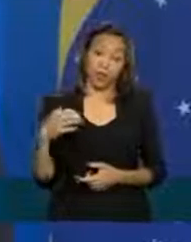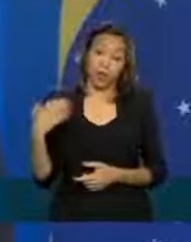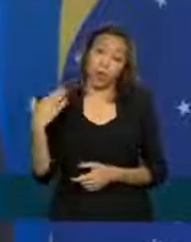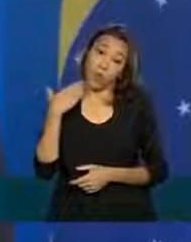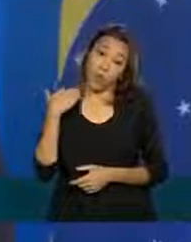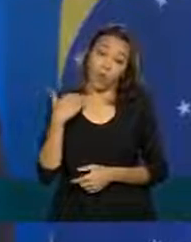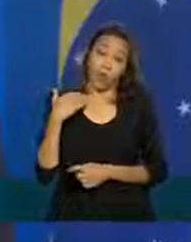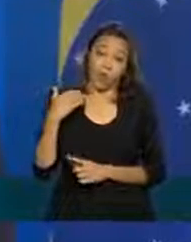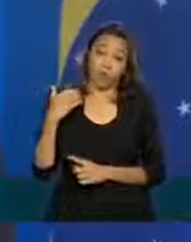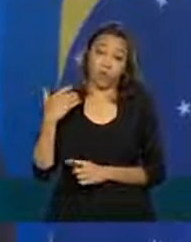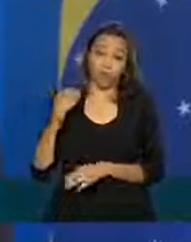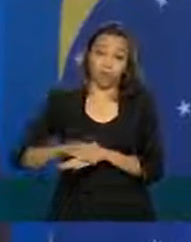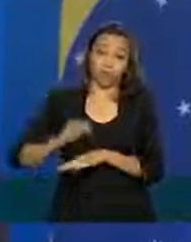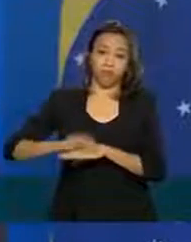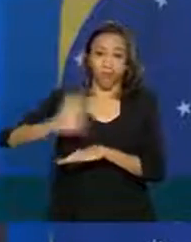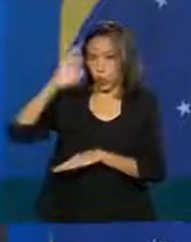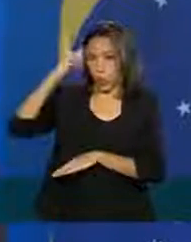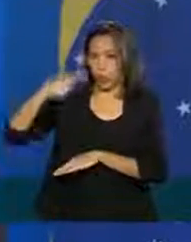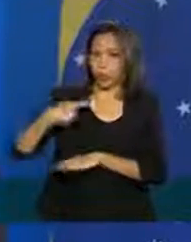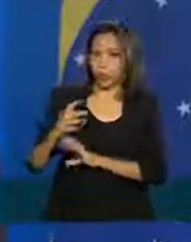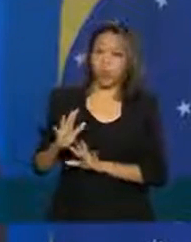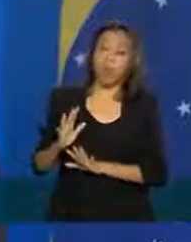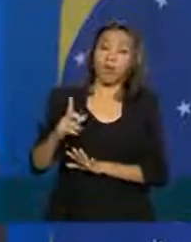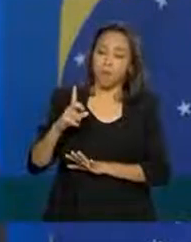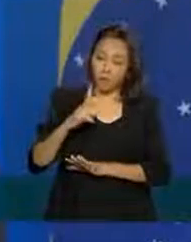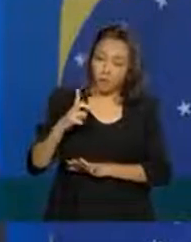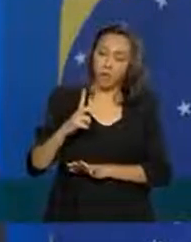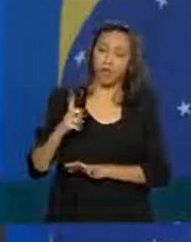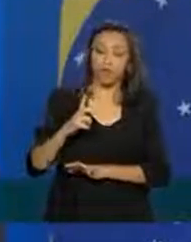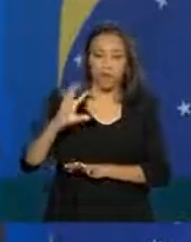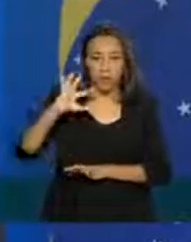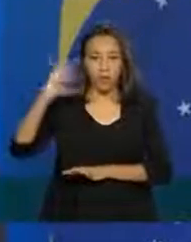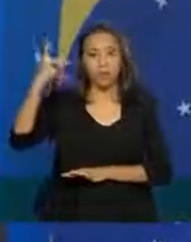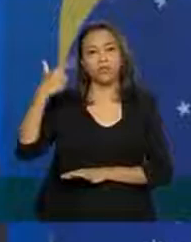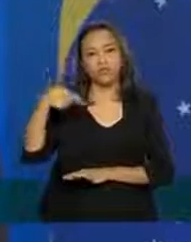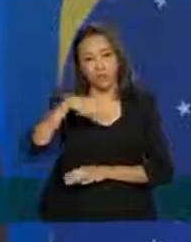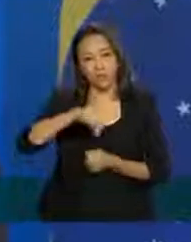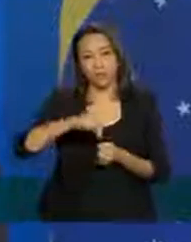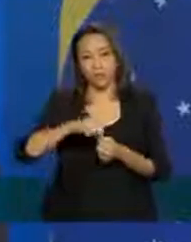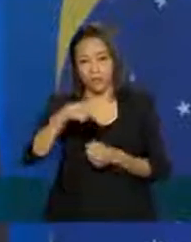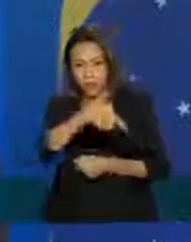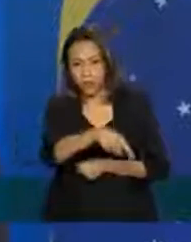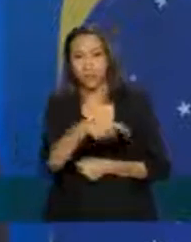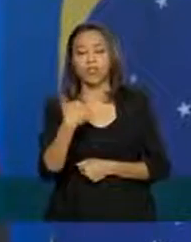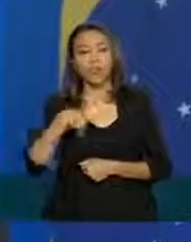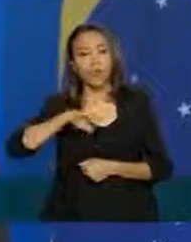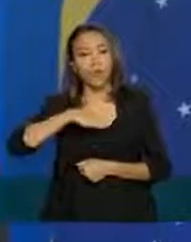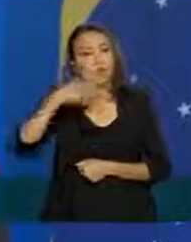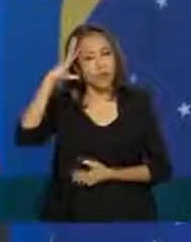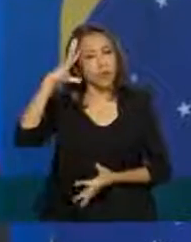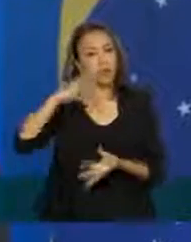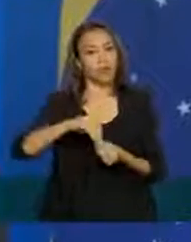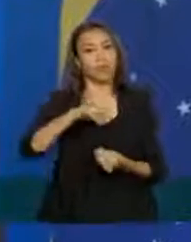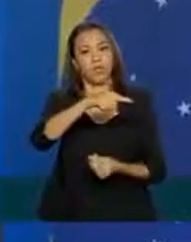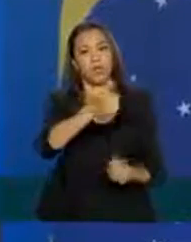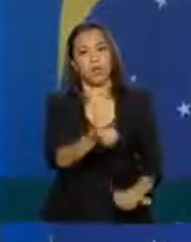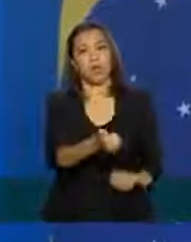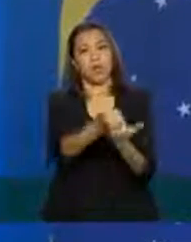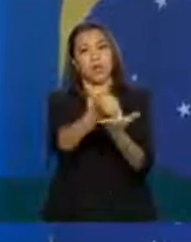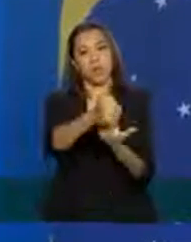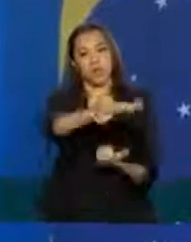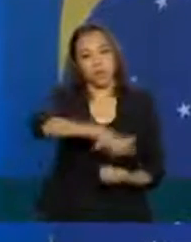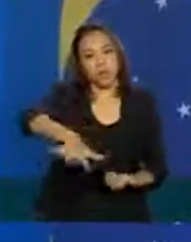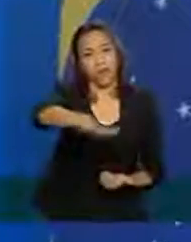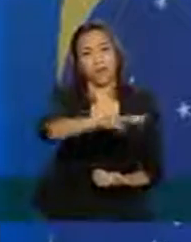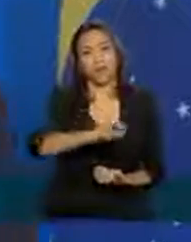cenários de crise como estamos vivendo que o Banco Central sim, tenha essa autonomia para fazer esse tipo de operação que nós entendemos que faz o mercado de crédito fluir mais